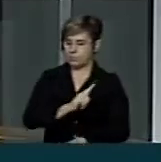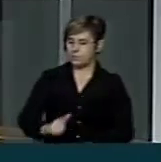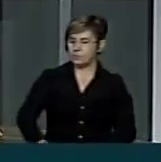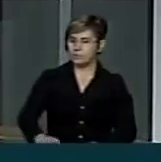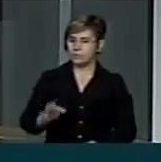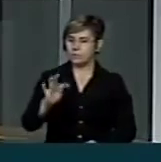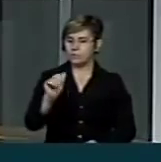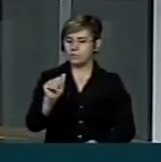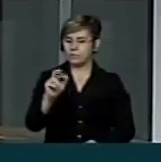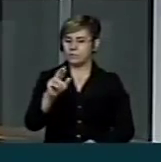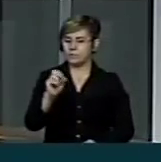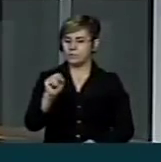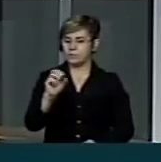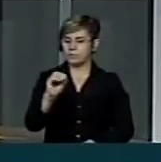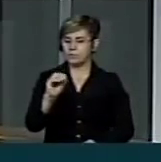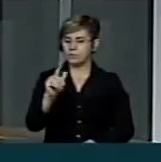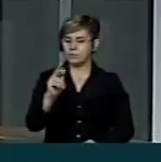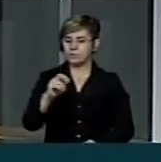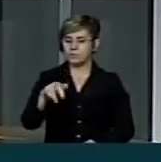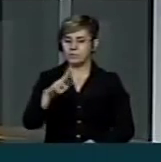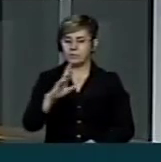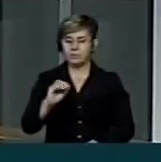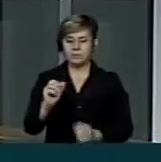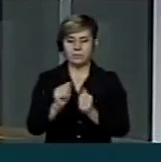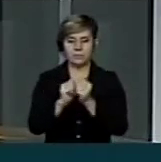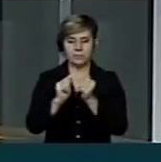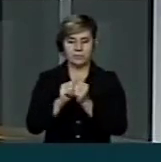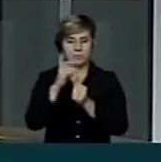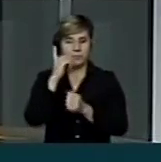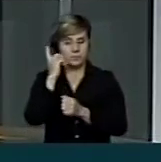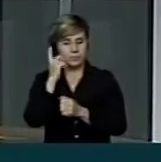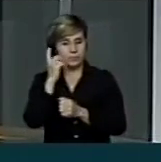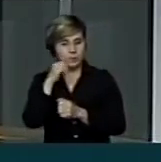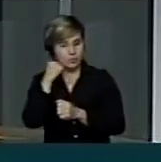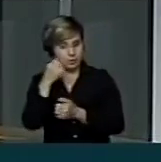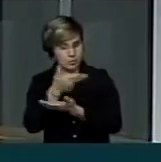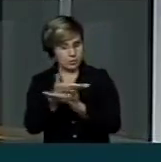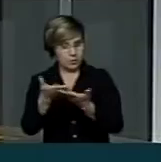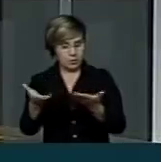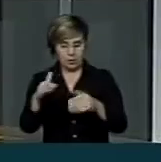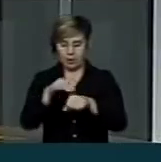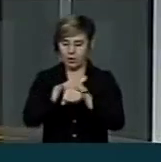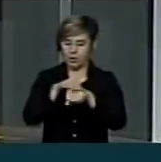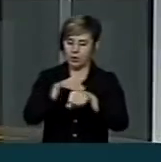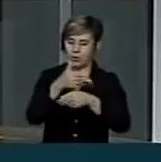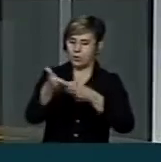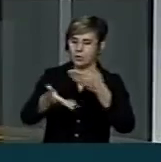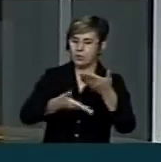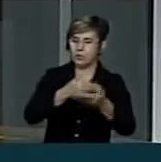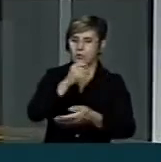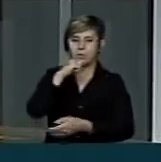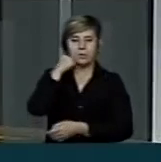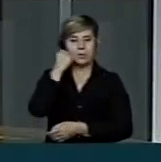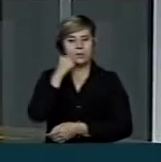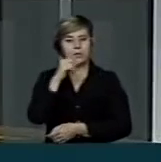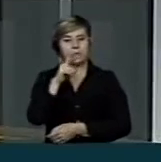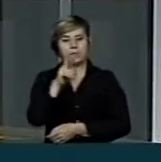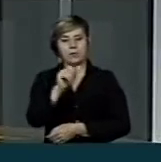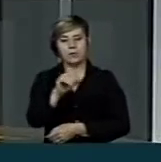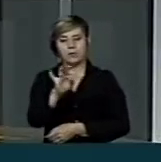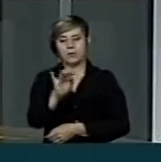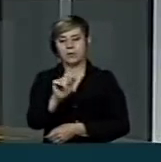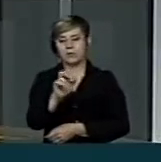Genro e os nossos senadores, visitando, conversando com o senador Walter Pinheiro,